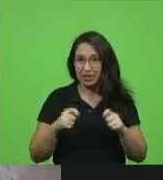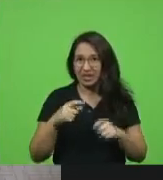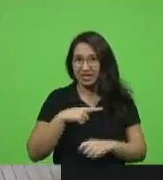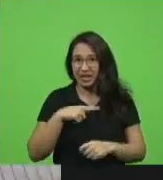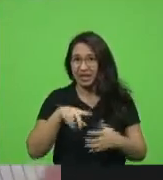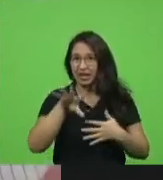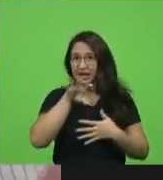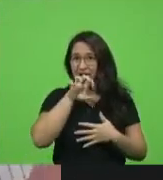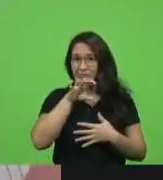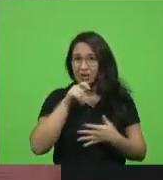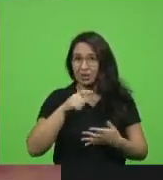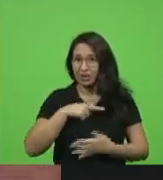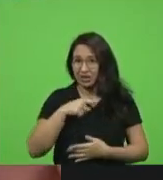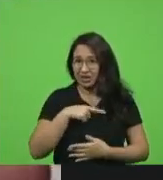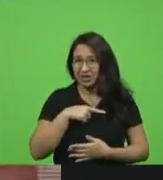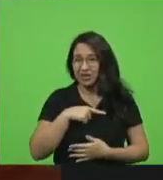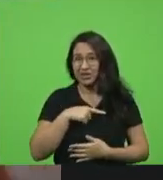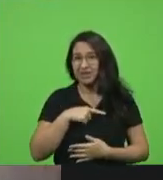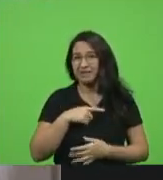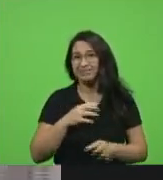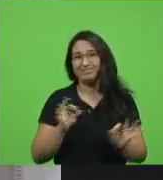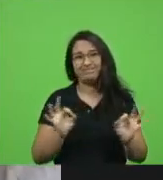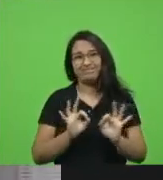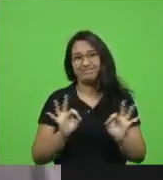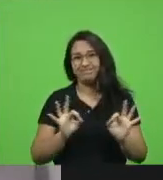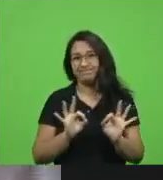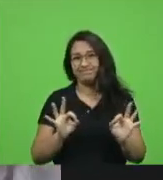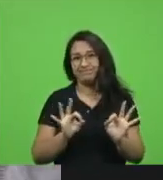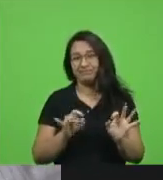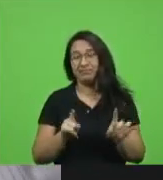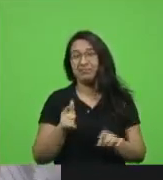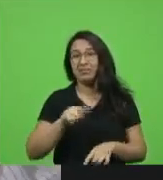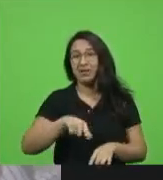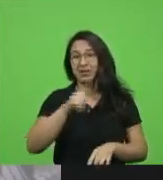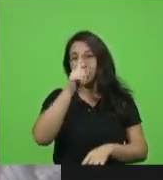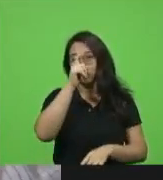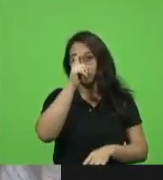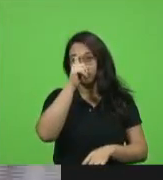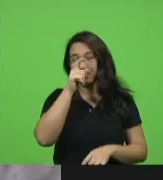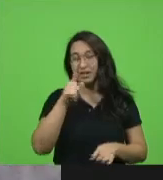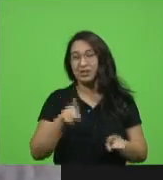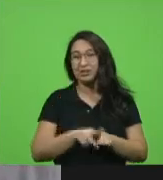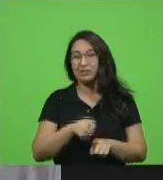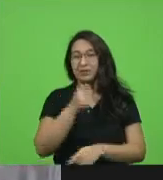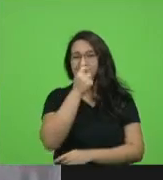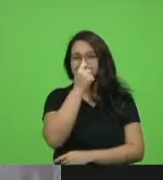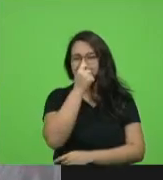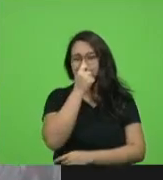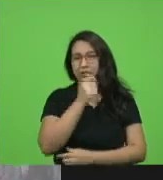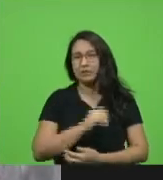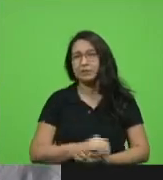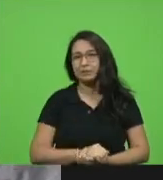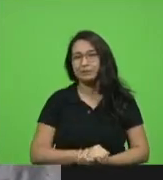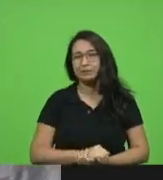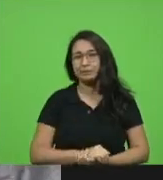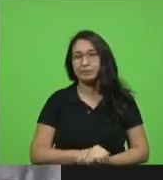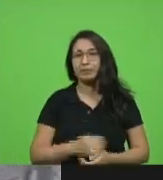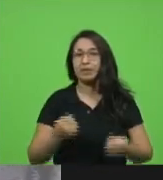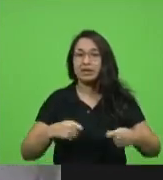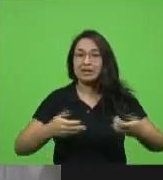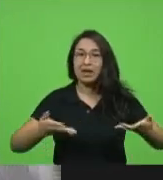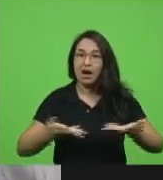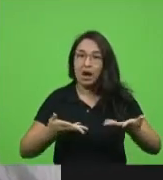chega e não haverá hospitais suficientes para atender todas as pessoas então chegou a hora de posições